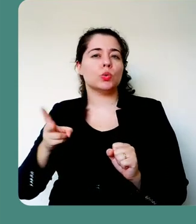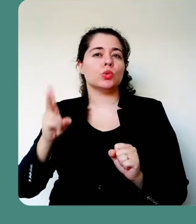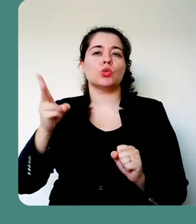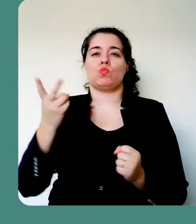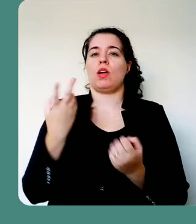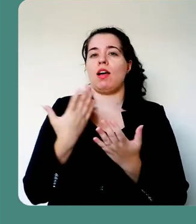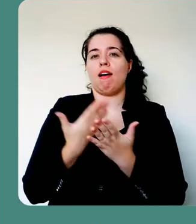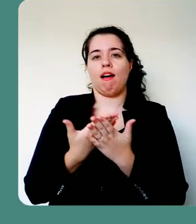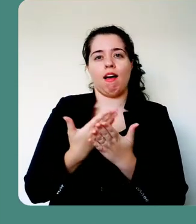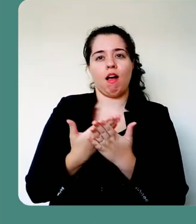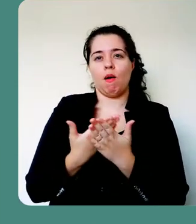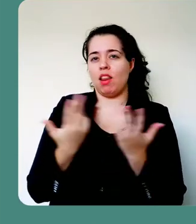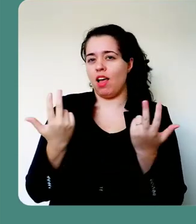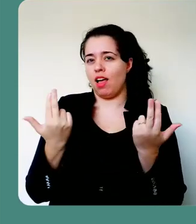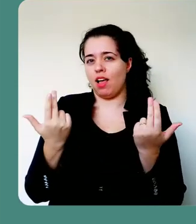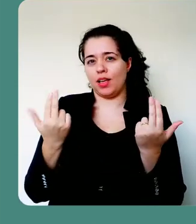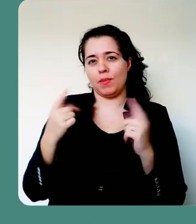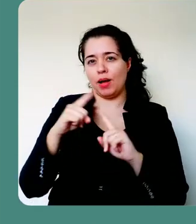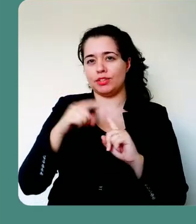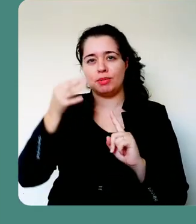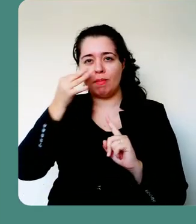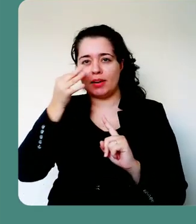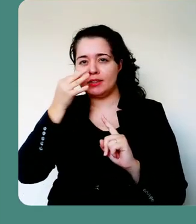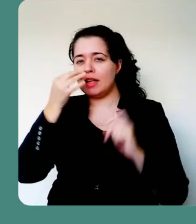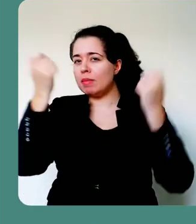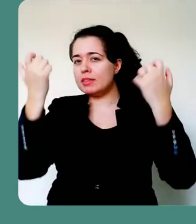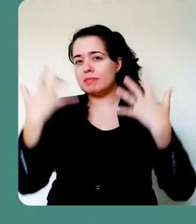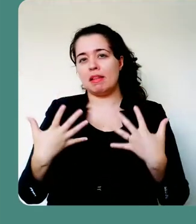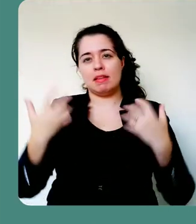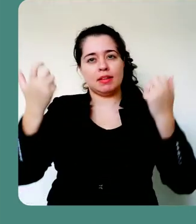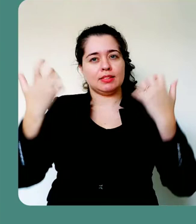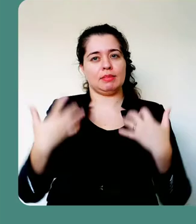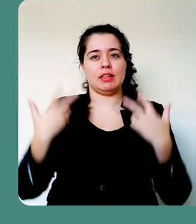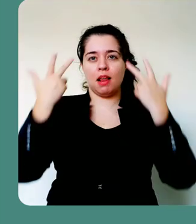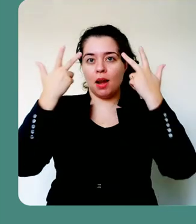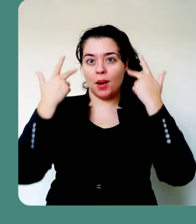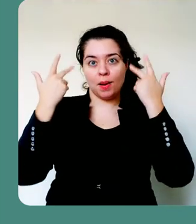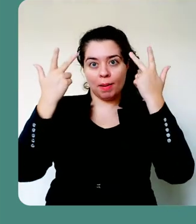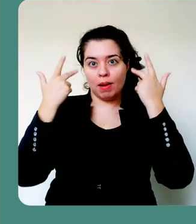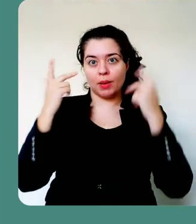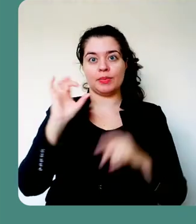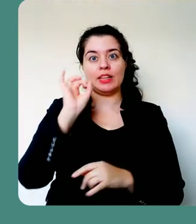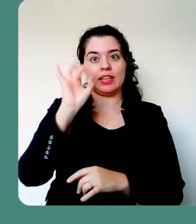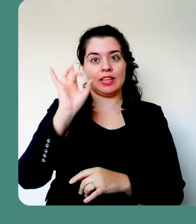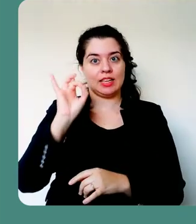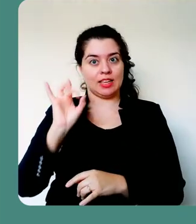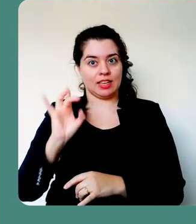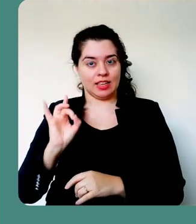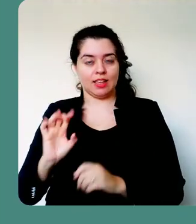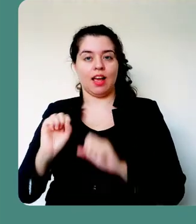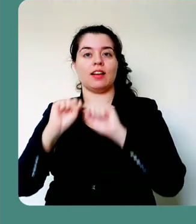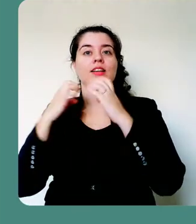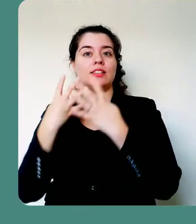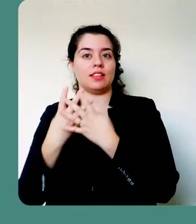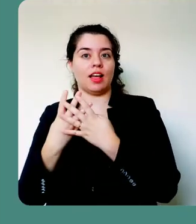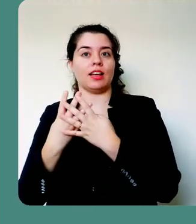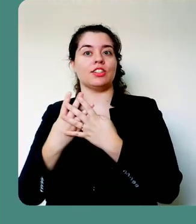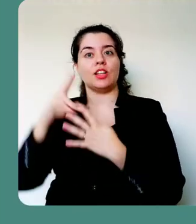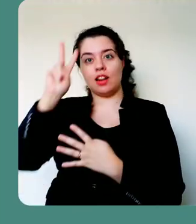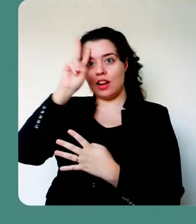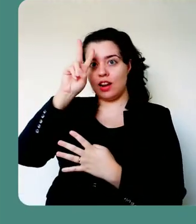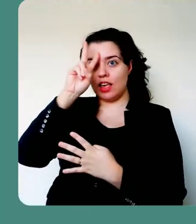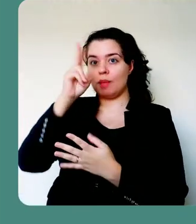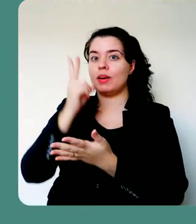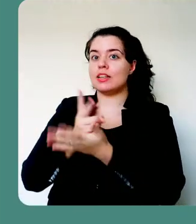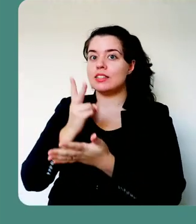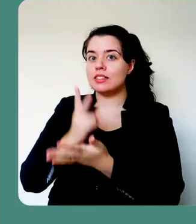presencialmente, fazendo todas as explicações necessárias em cada slide. Certificando sempre-se de fazer uma pausa no início